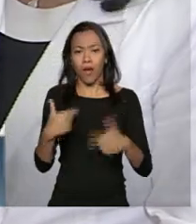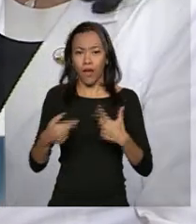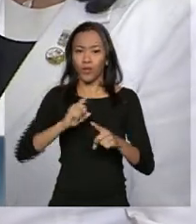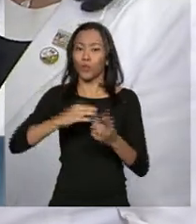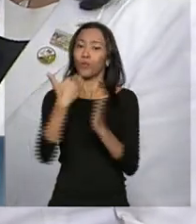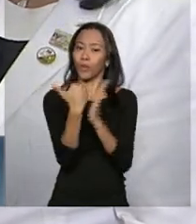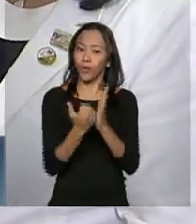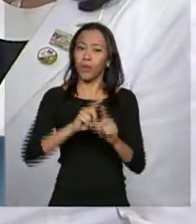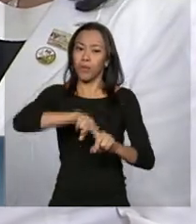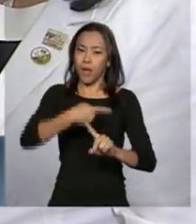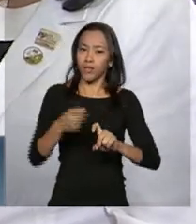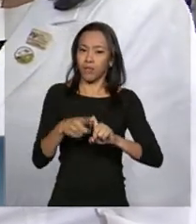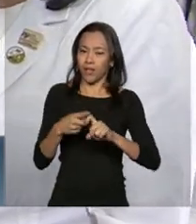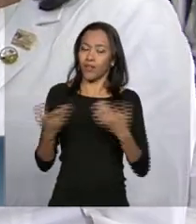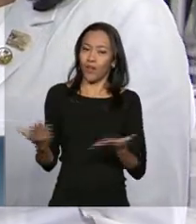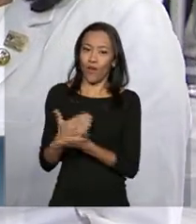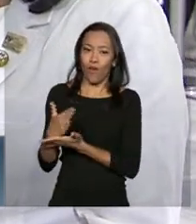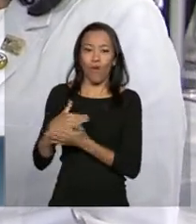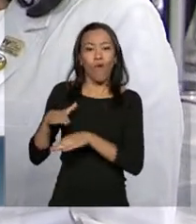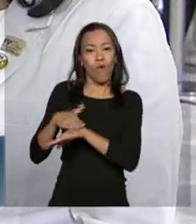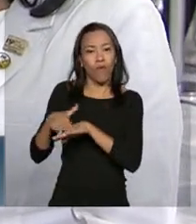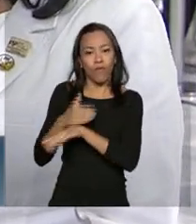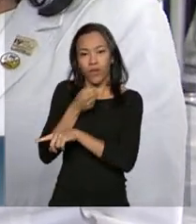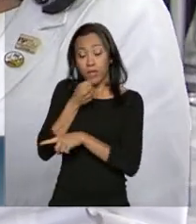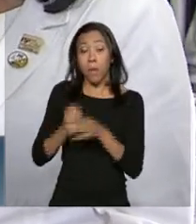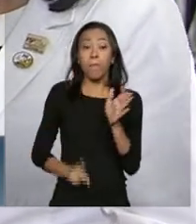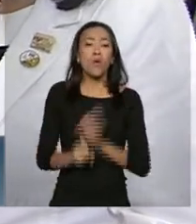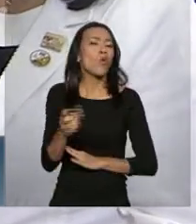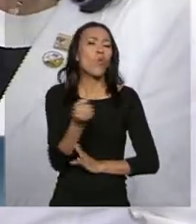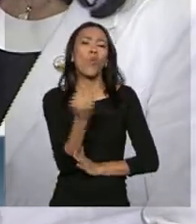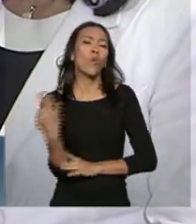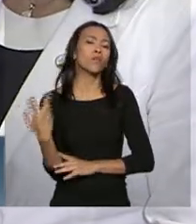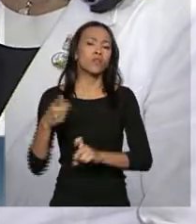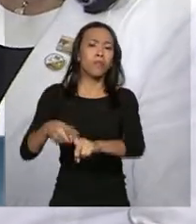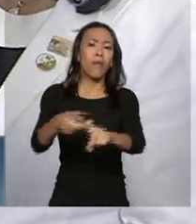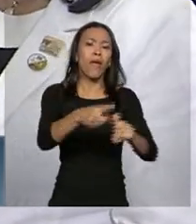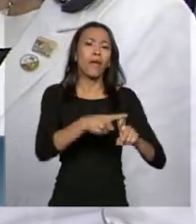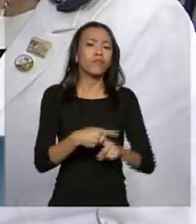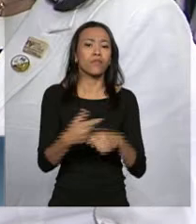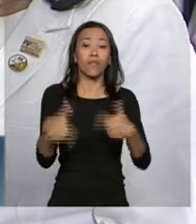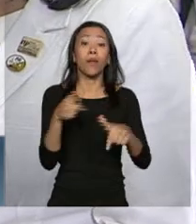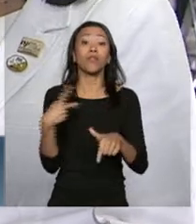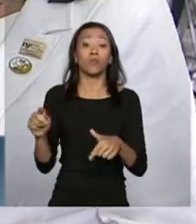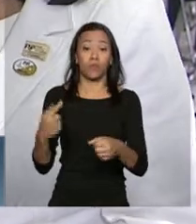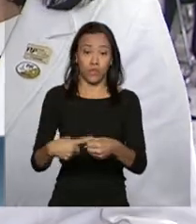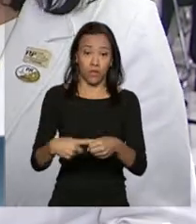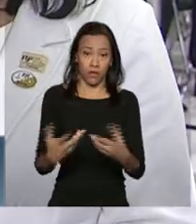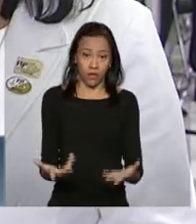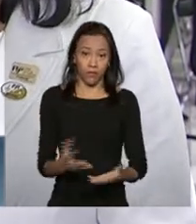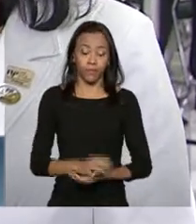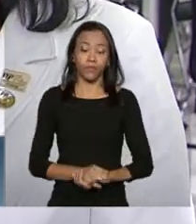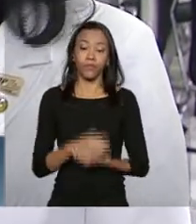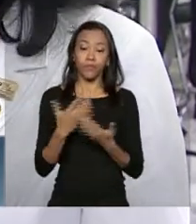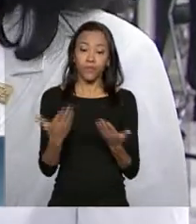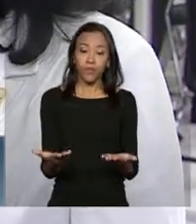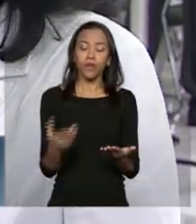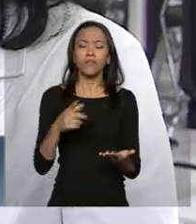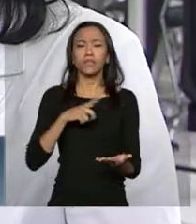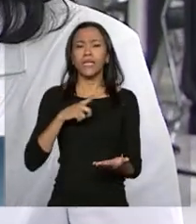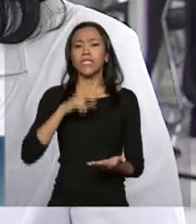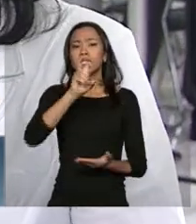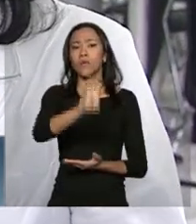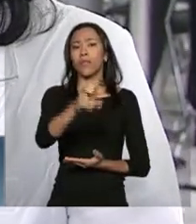agora com a gente. Bom dia, prefeita. Quantos médicos do programa atuam lá na sua cidade? Bom, Guarujá conta com